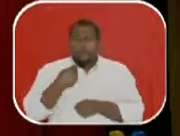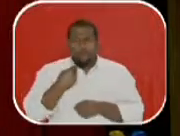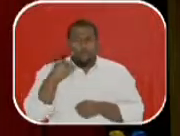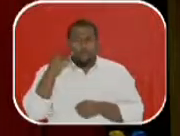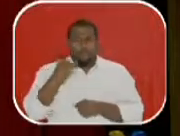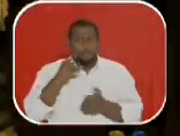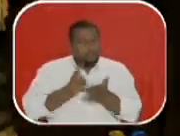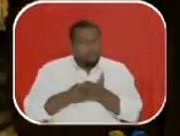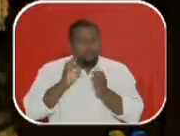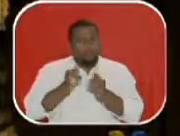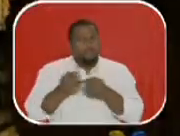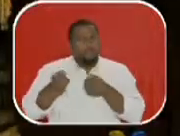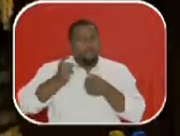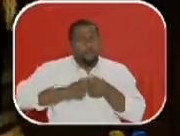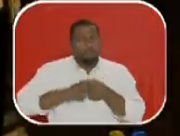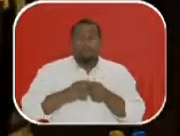voltava.